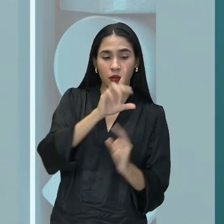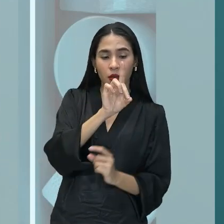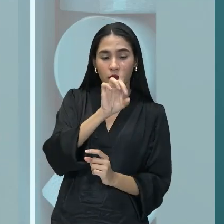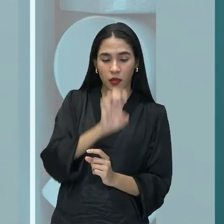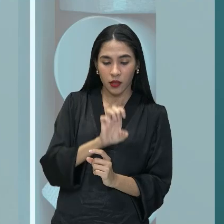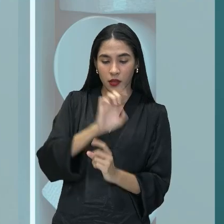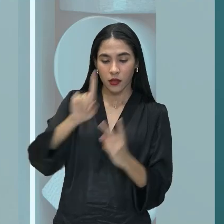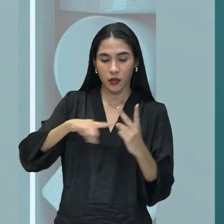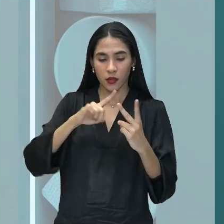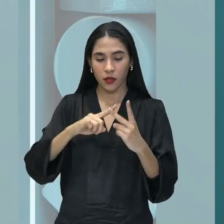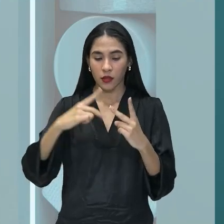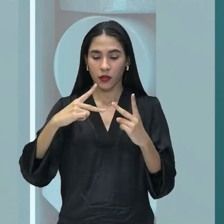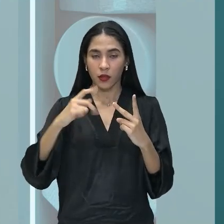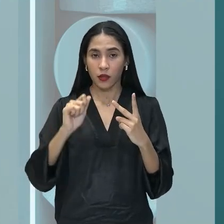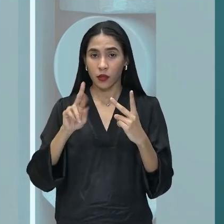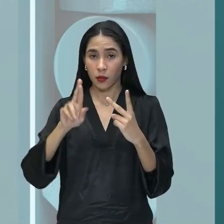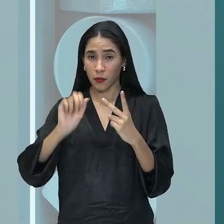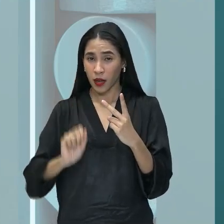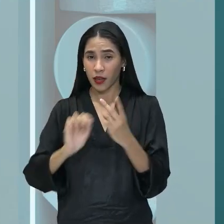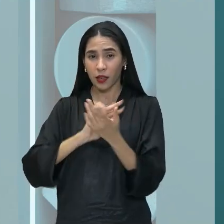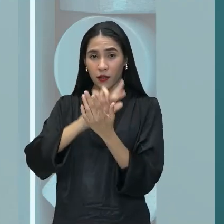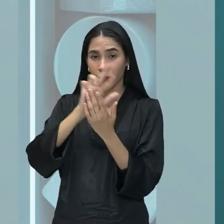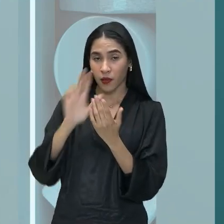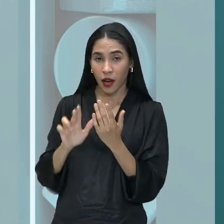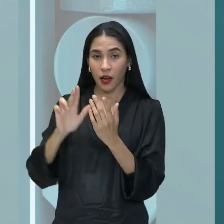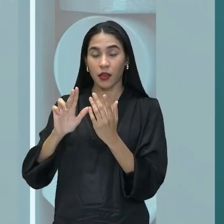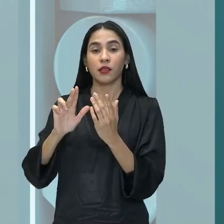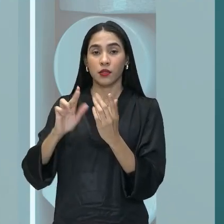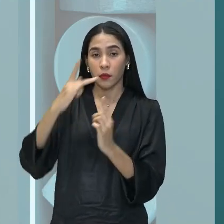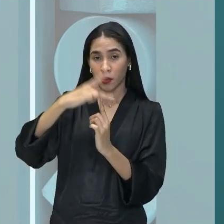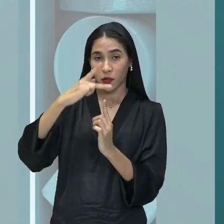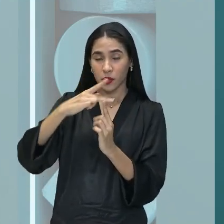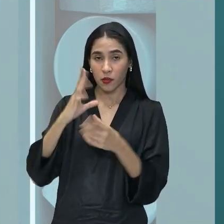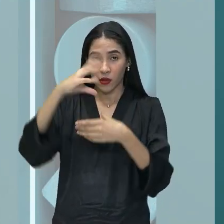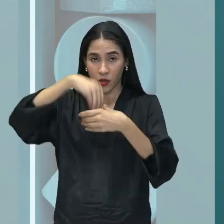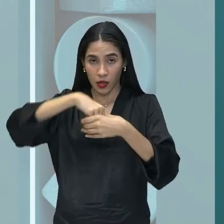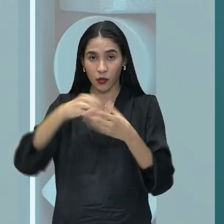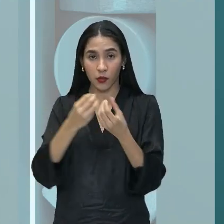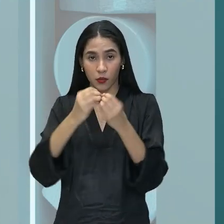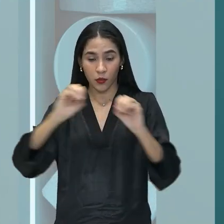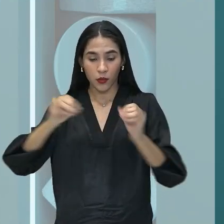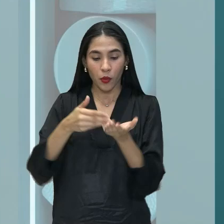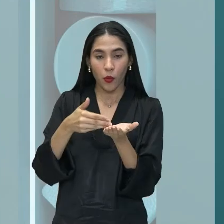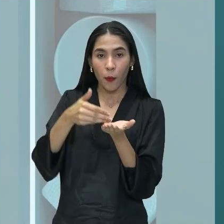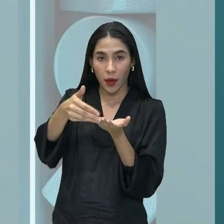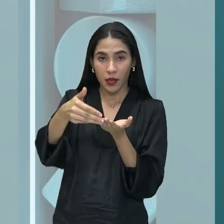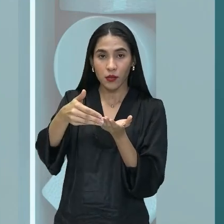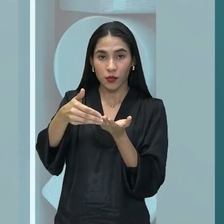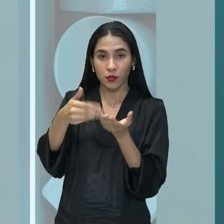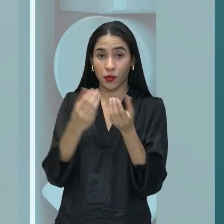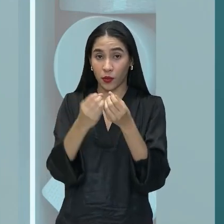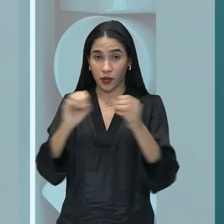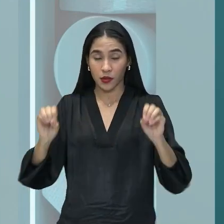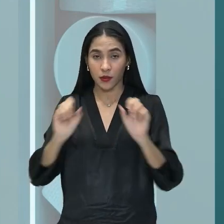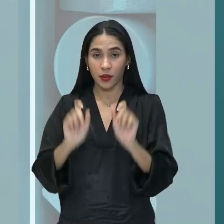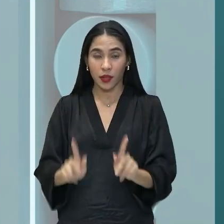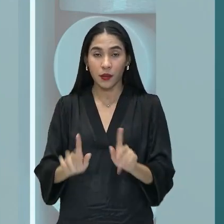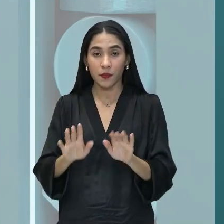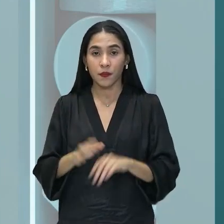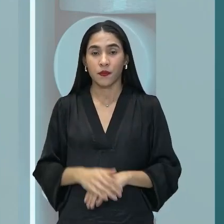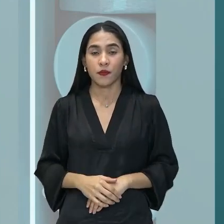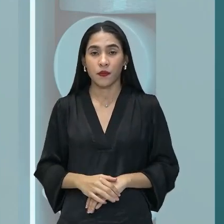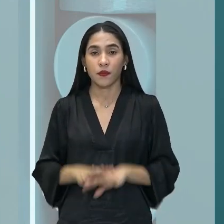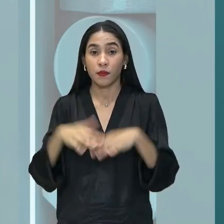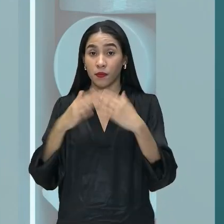a preposição para, e outras preposições podem estar ali no início dessa oração, ok? Já